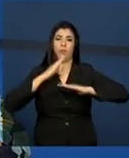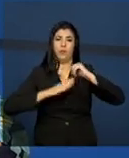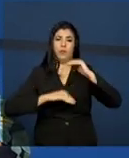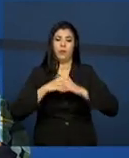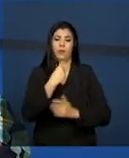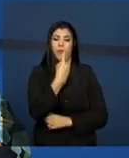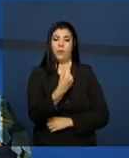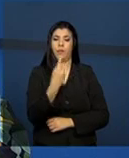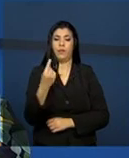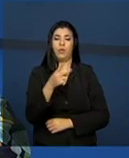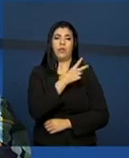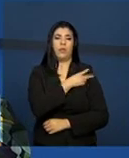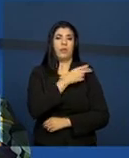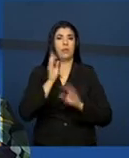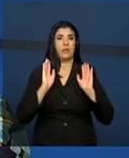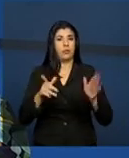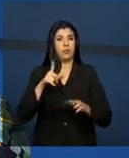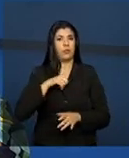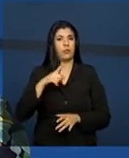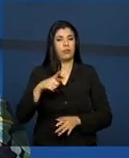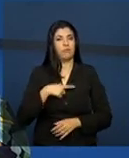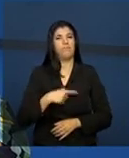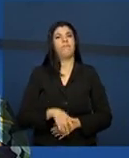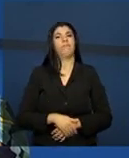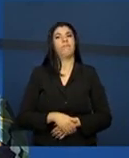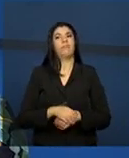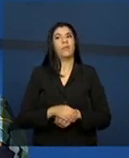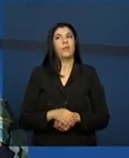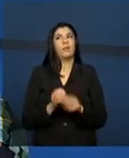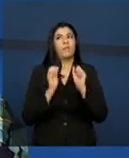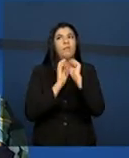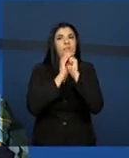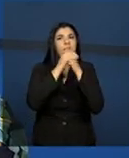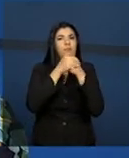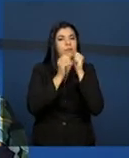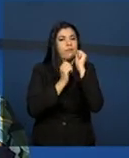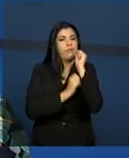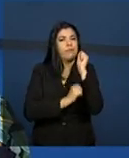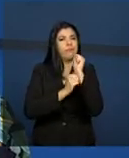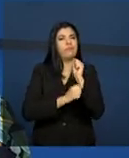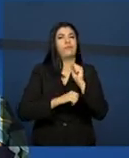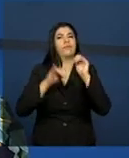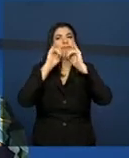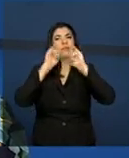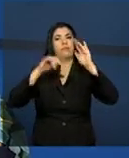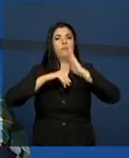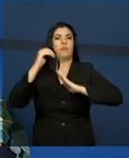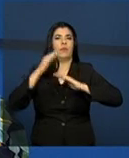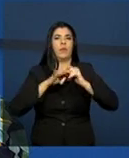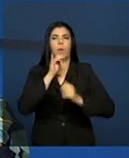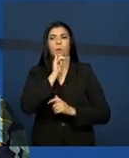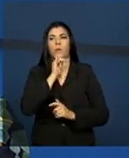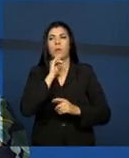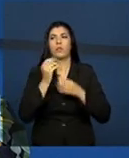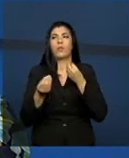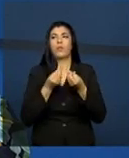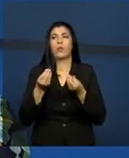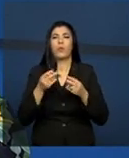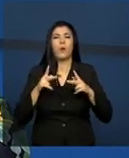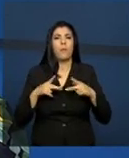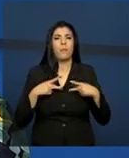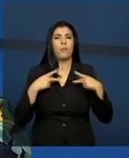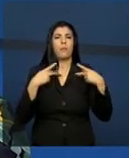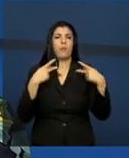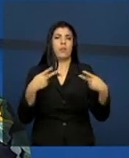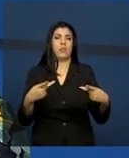técnicos também já contempla esse sigilo profissional. Inclusive tendo procedimentos de guarda e de